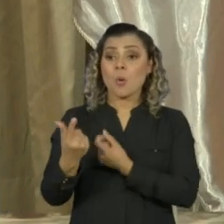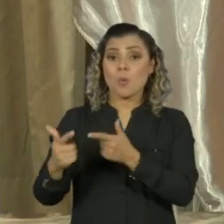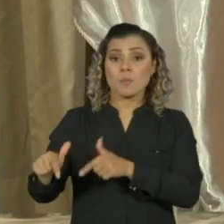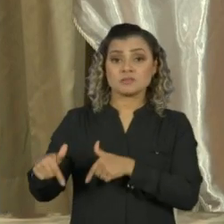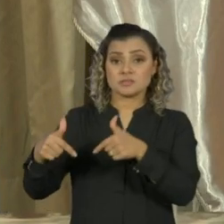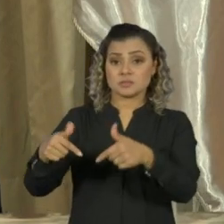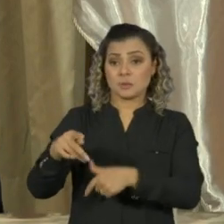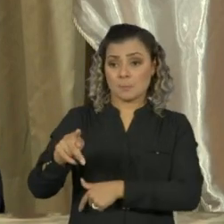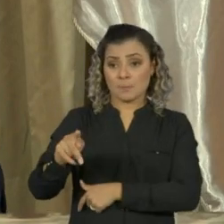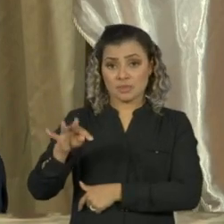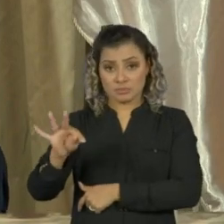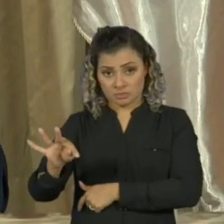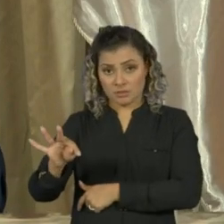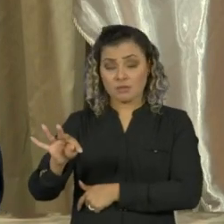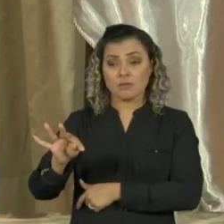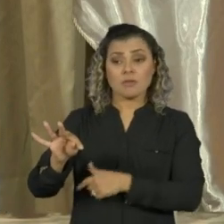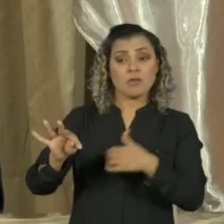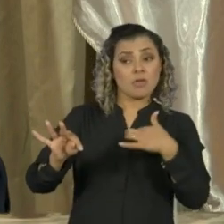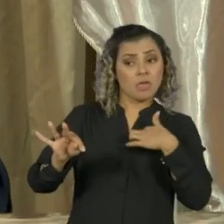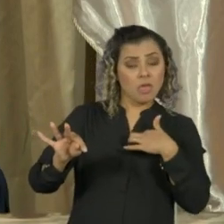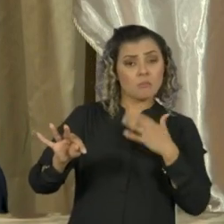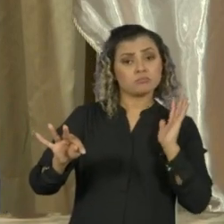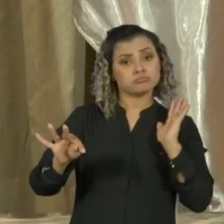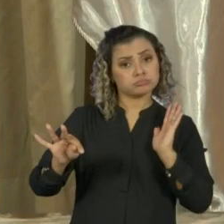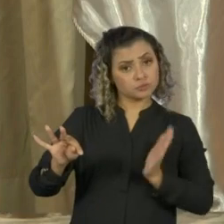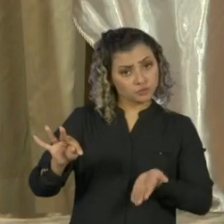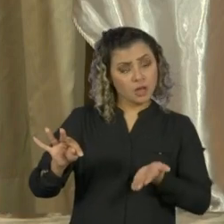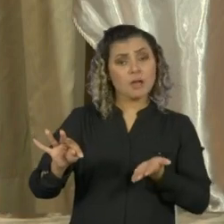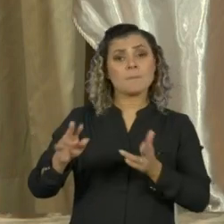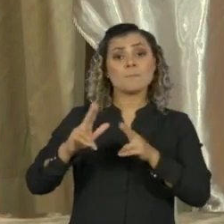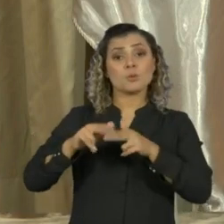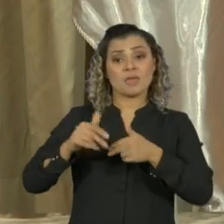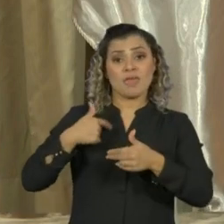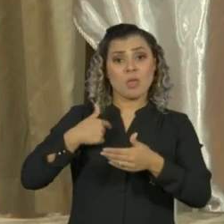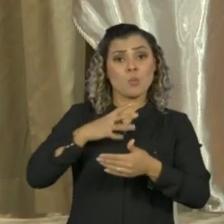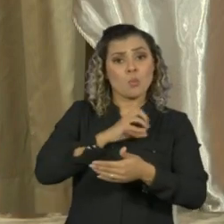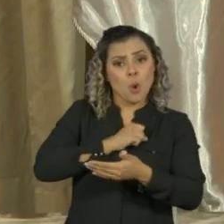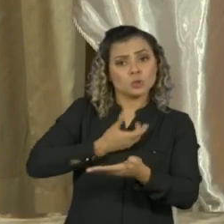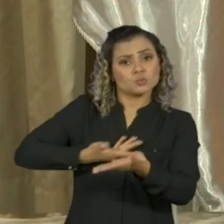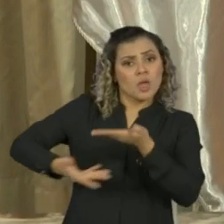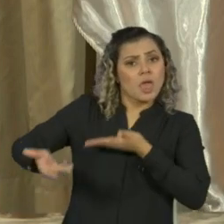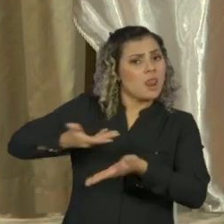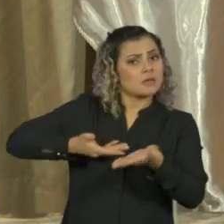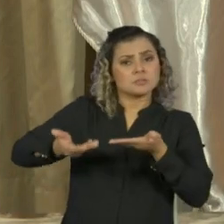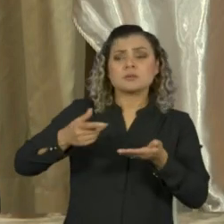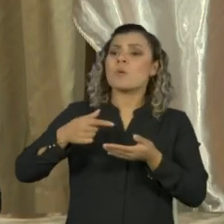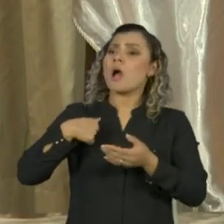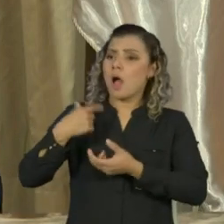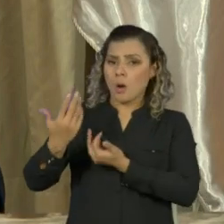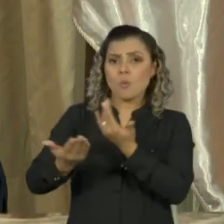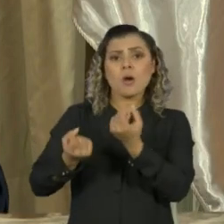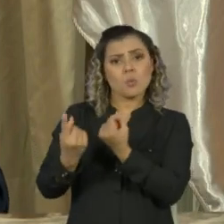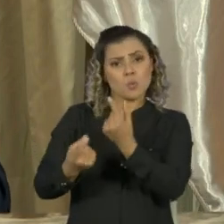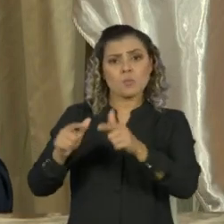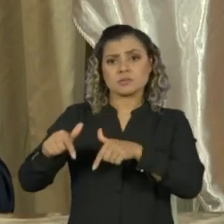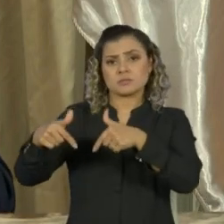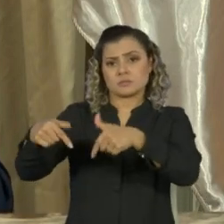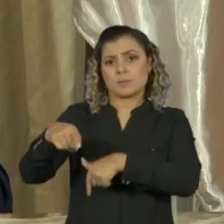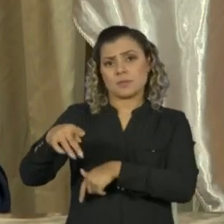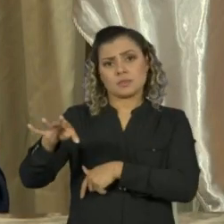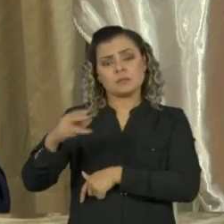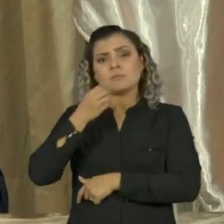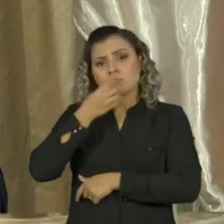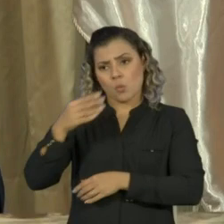eu tenha, como falei, por pragmatismo, considero que foram adequadas. Eu acho que a